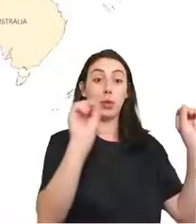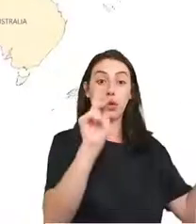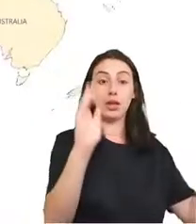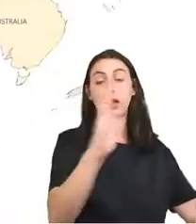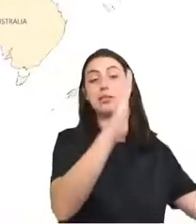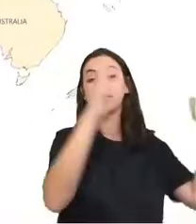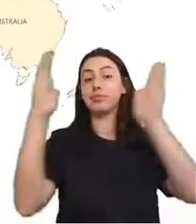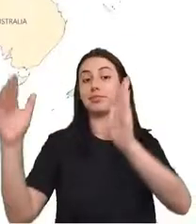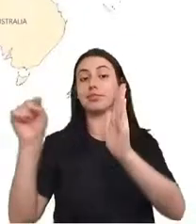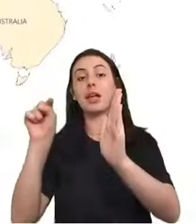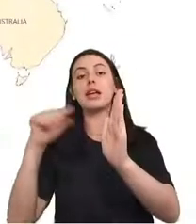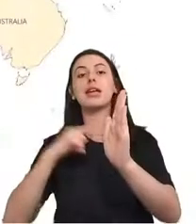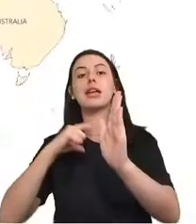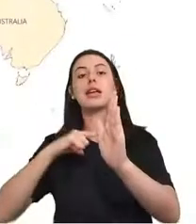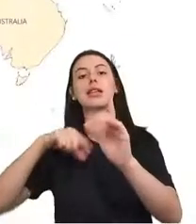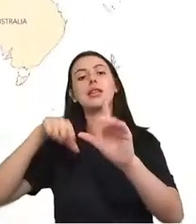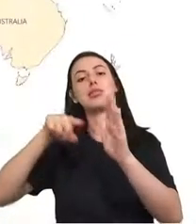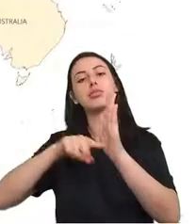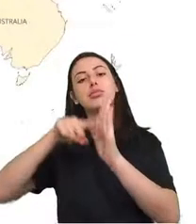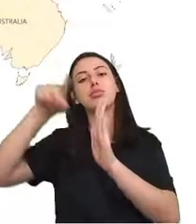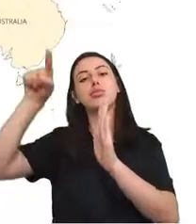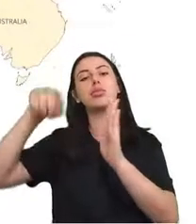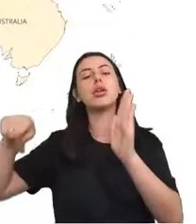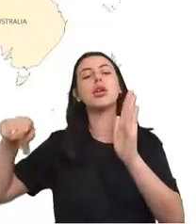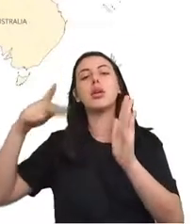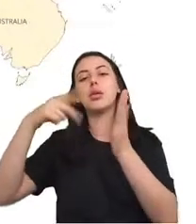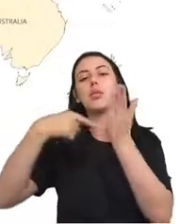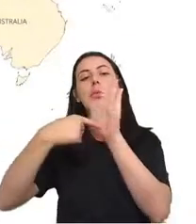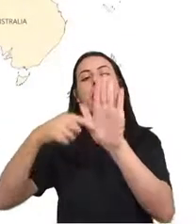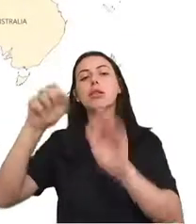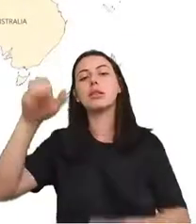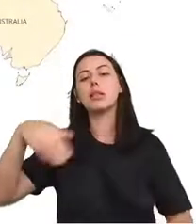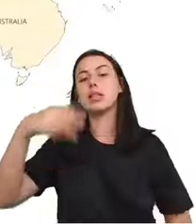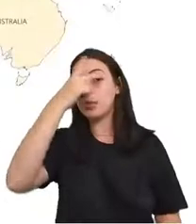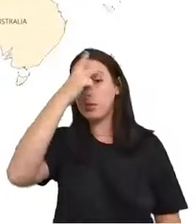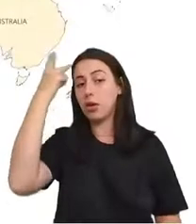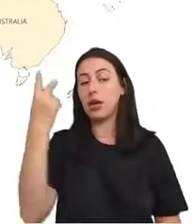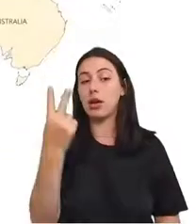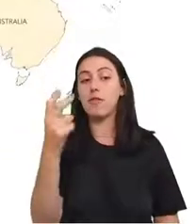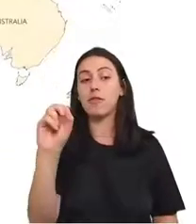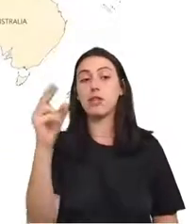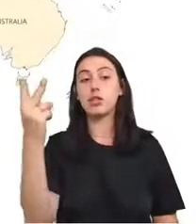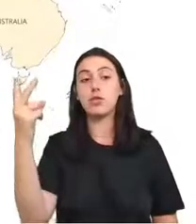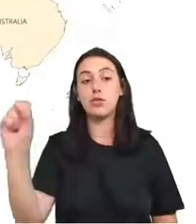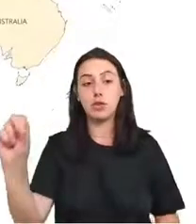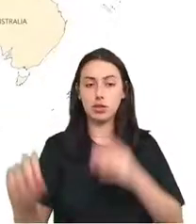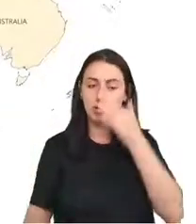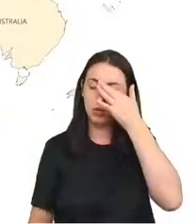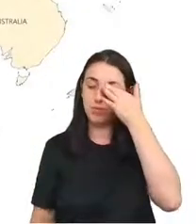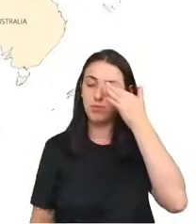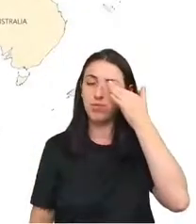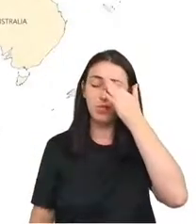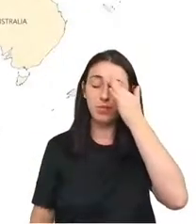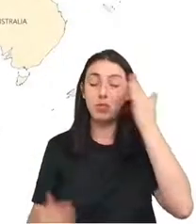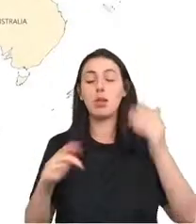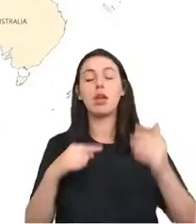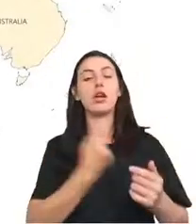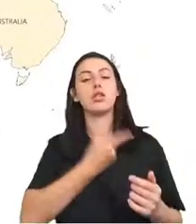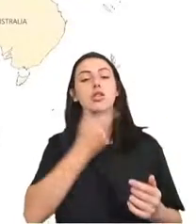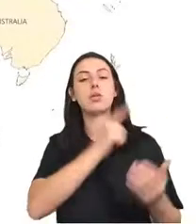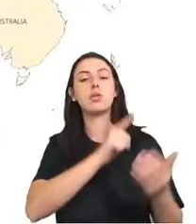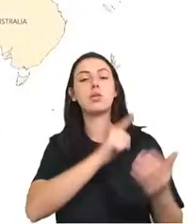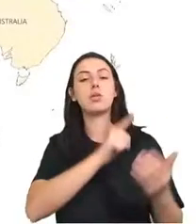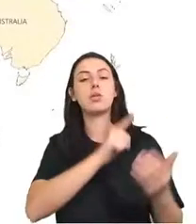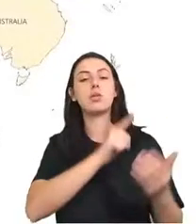que decorreu da pandemia naquele ano. O problema é que isso não estava disponível em muitos países, porque muitos países não reportam o